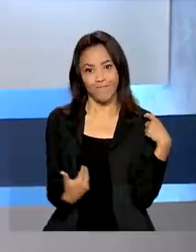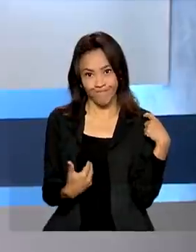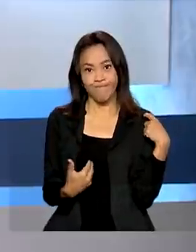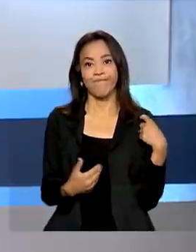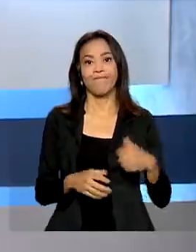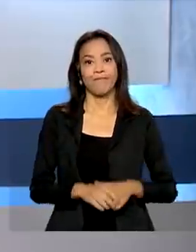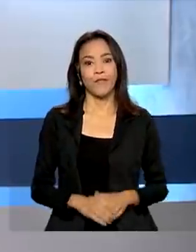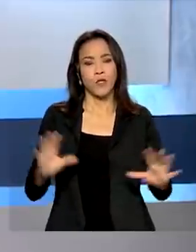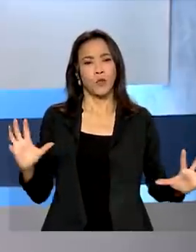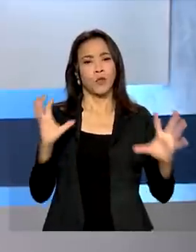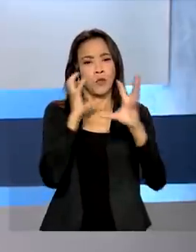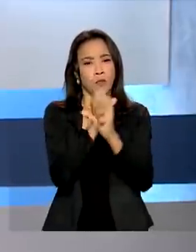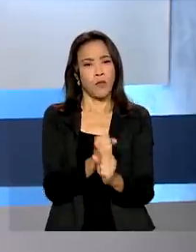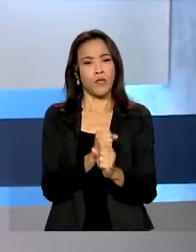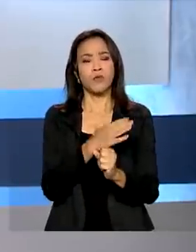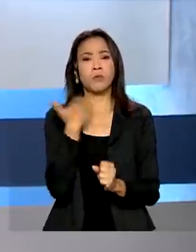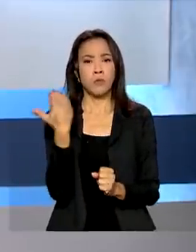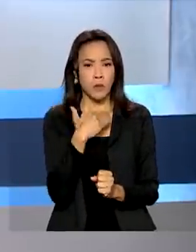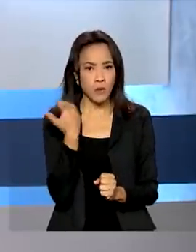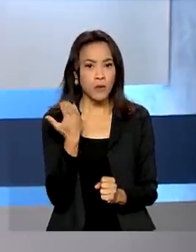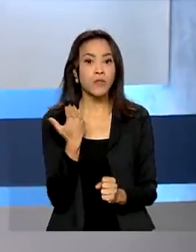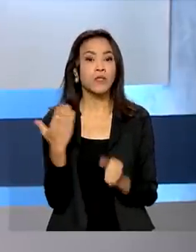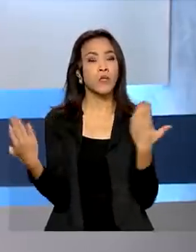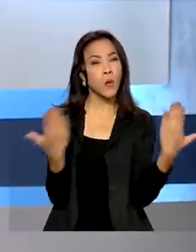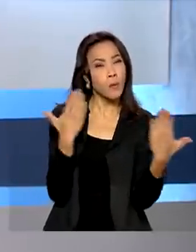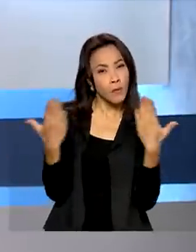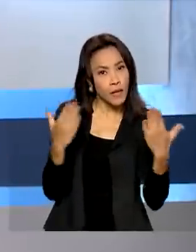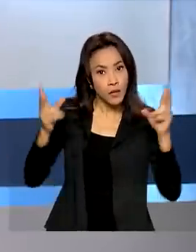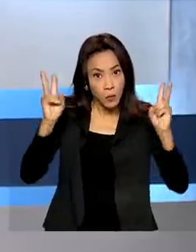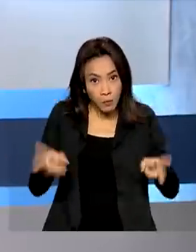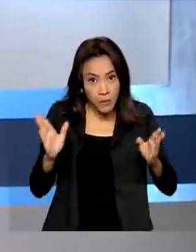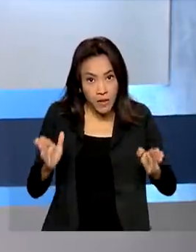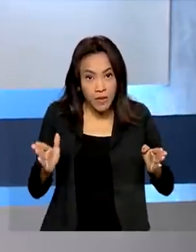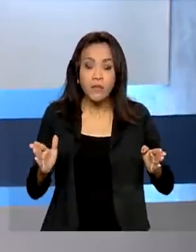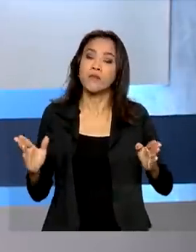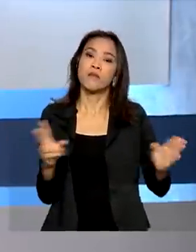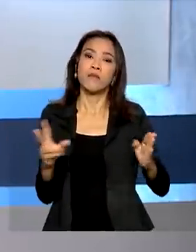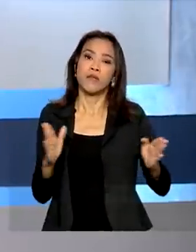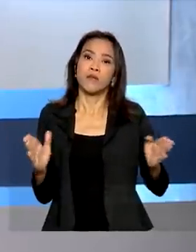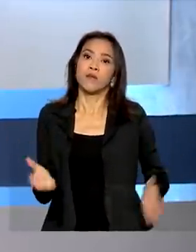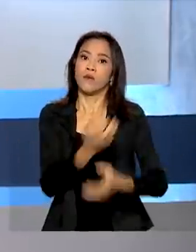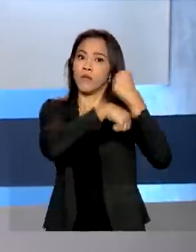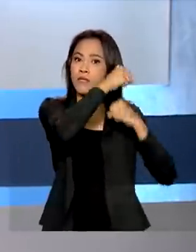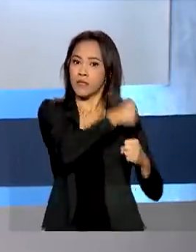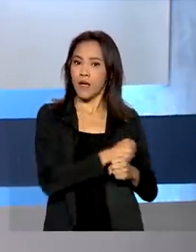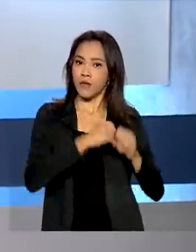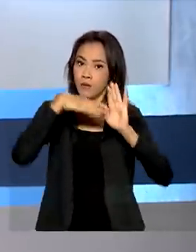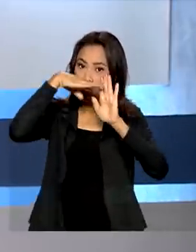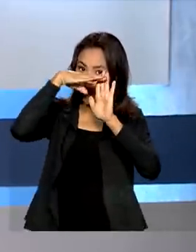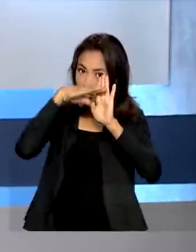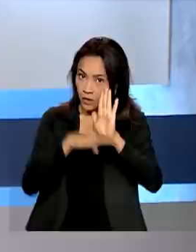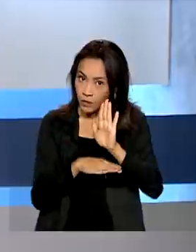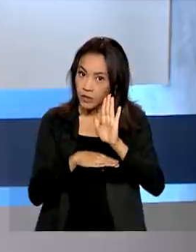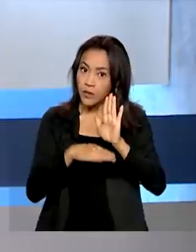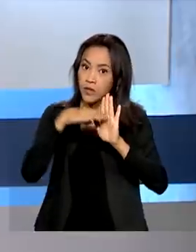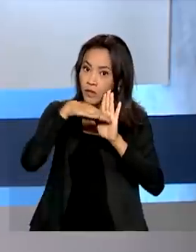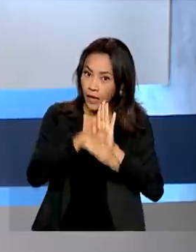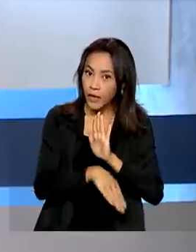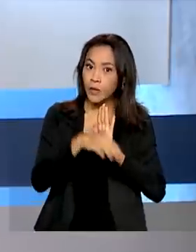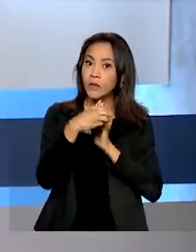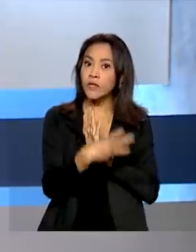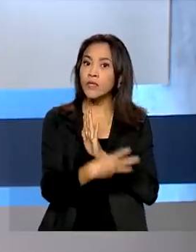O total de vítimas fatais, comparado ao mesmo período do ano passado, caiu 32% com